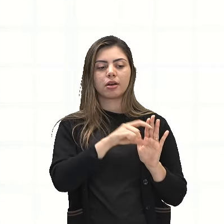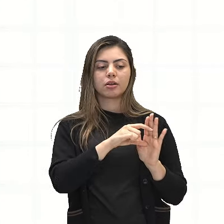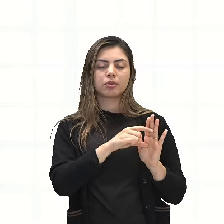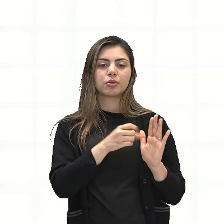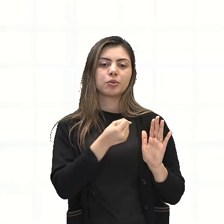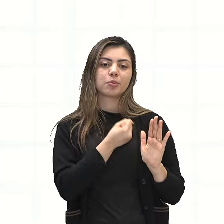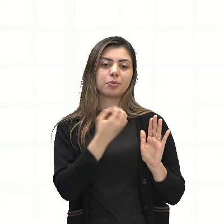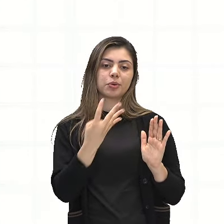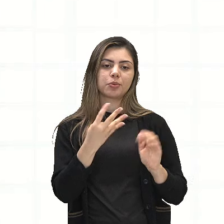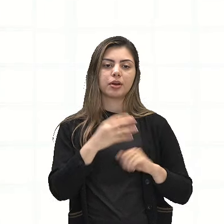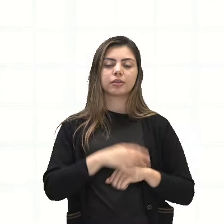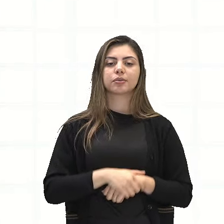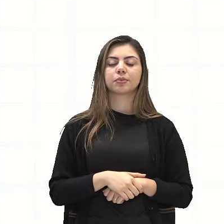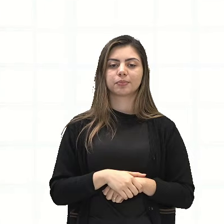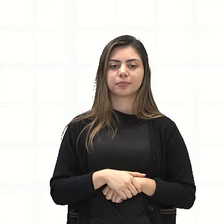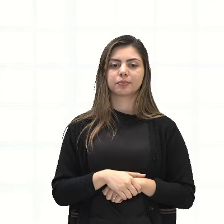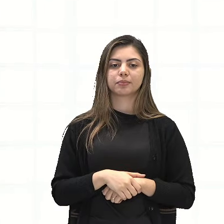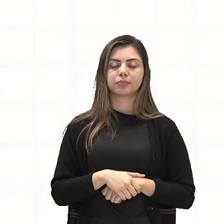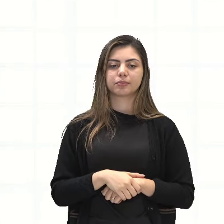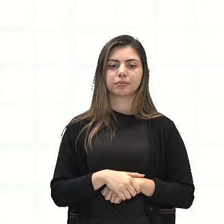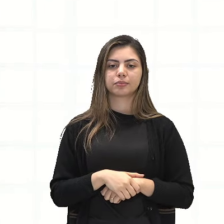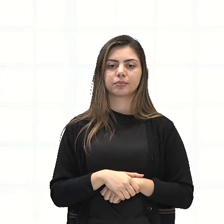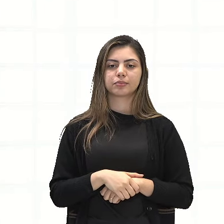Vamos lá ao quarto parágrafo.